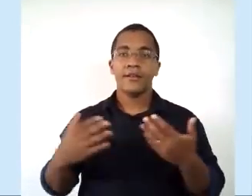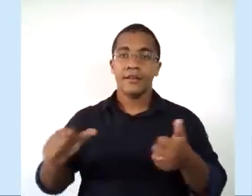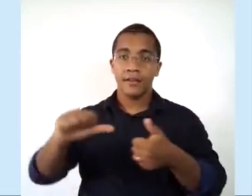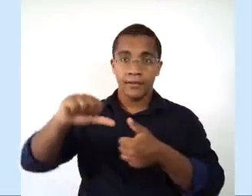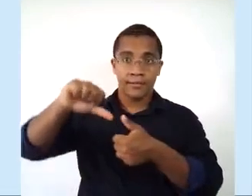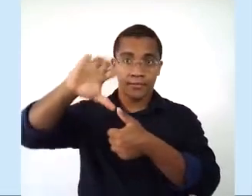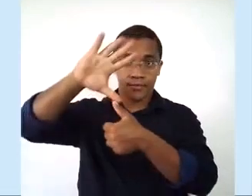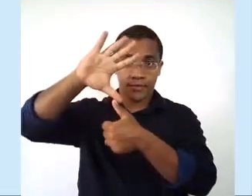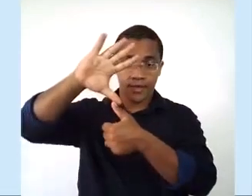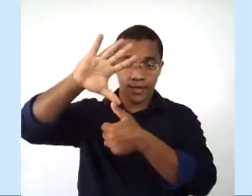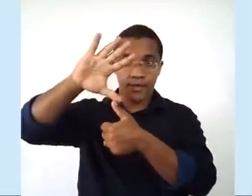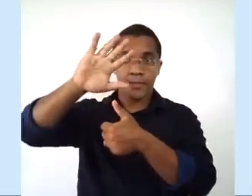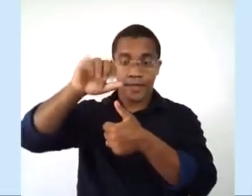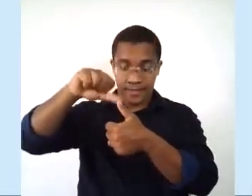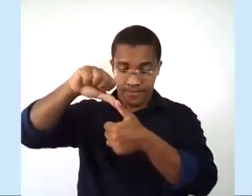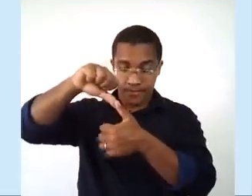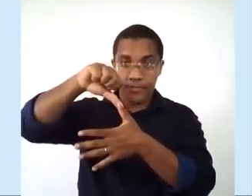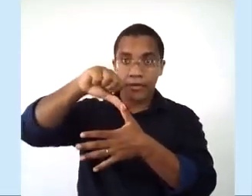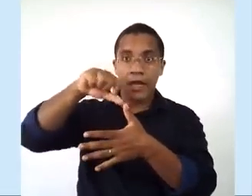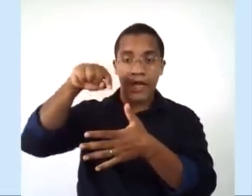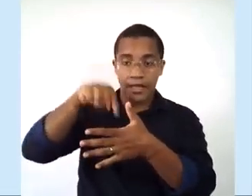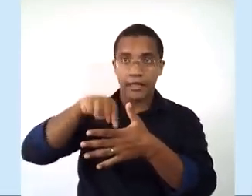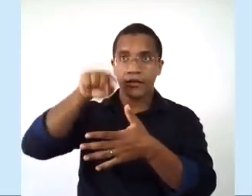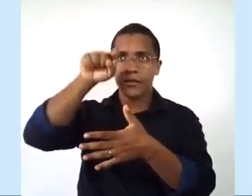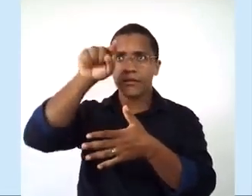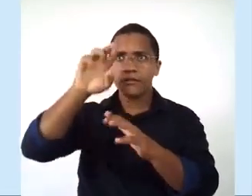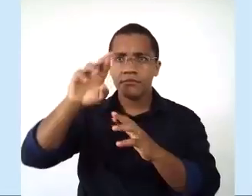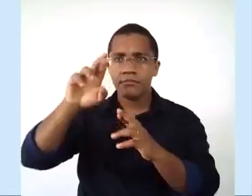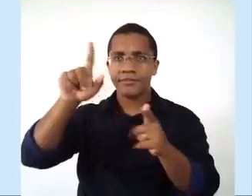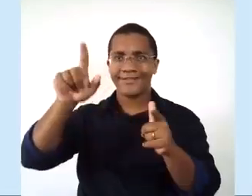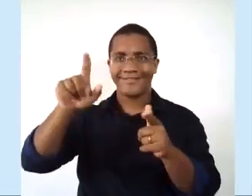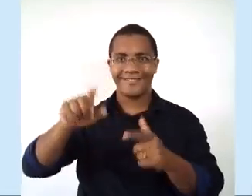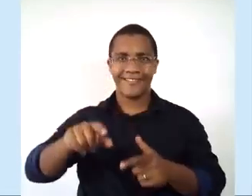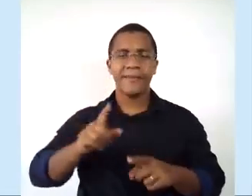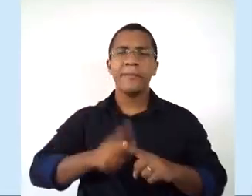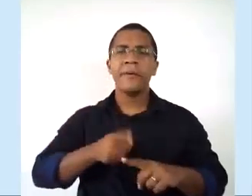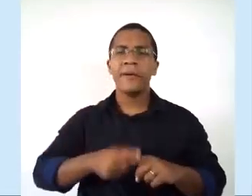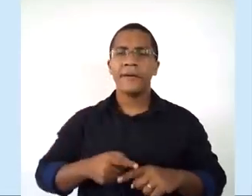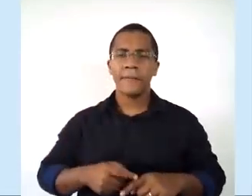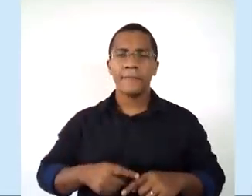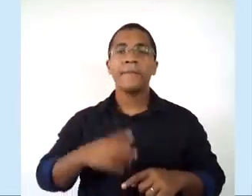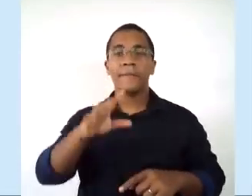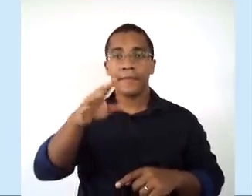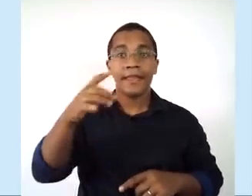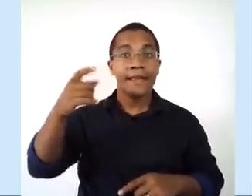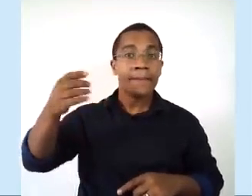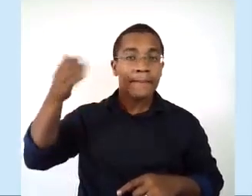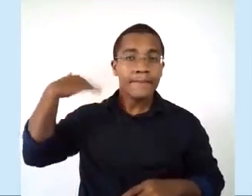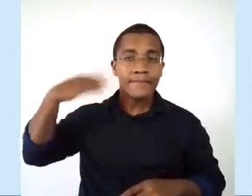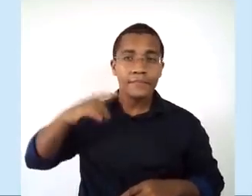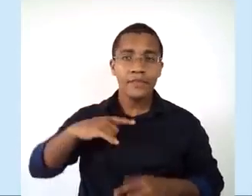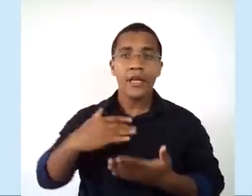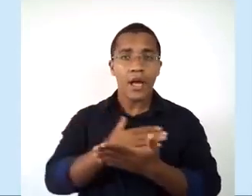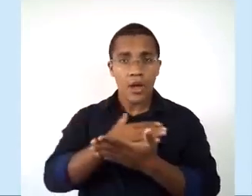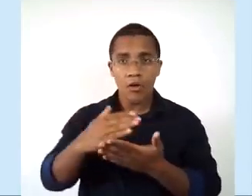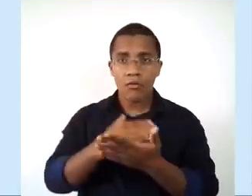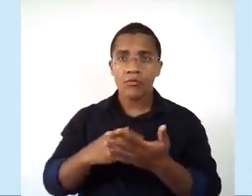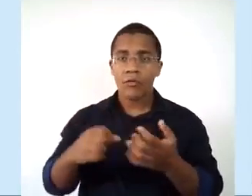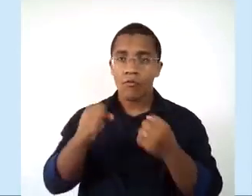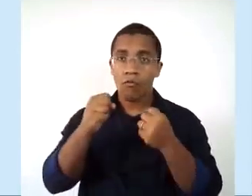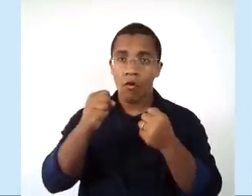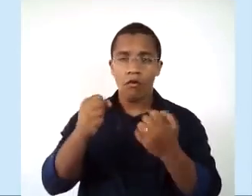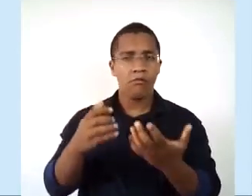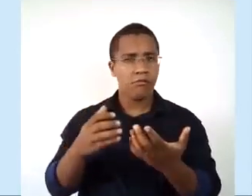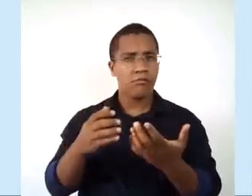entre a América do Sul e Norte, tá? A gente vai ver por que ocorreu isso. Gente, existiam duas grandes potências que dominavam o